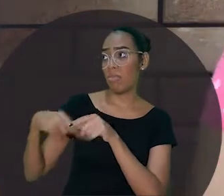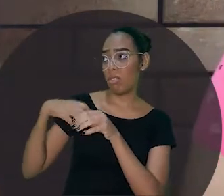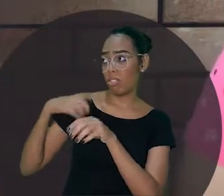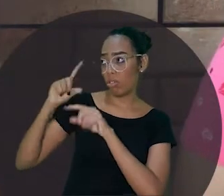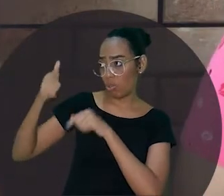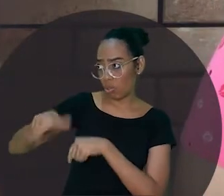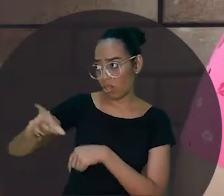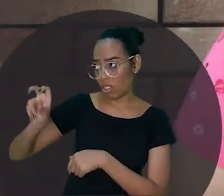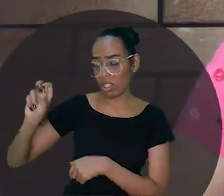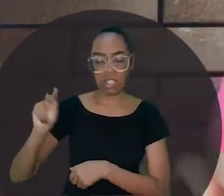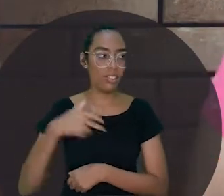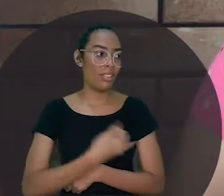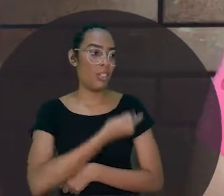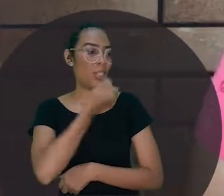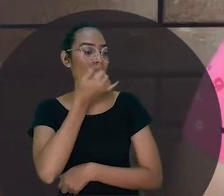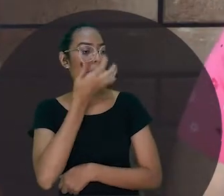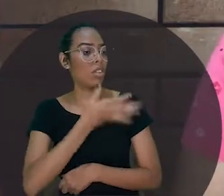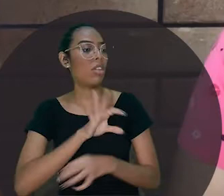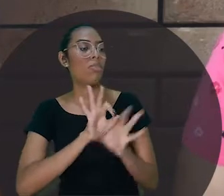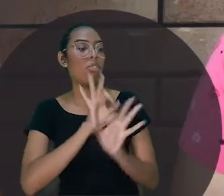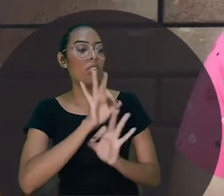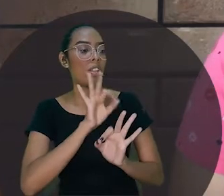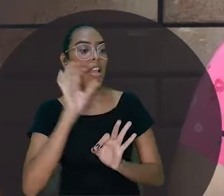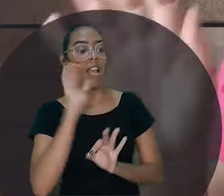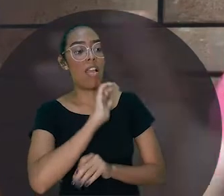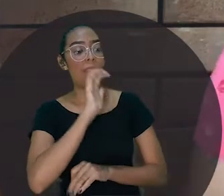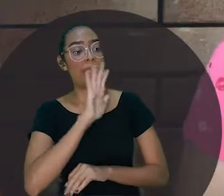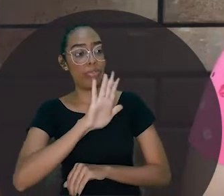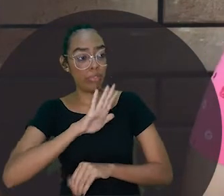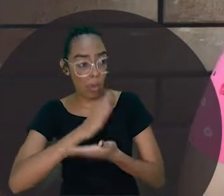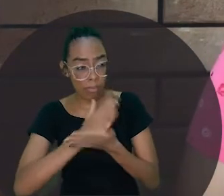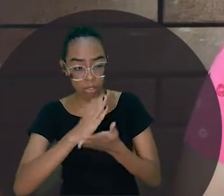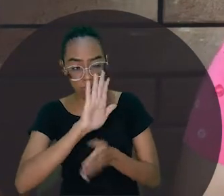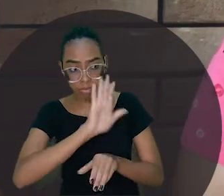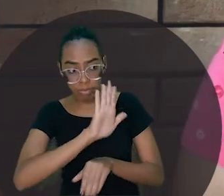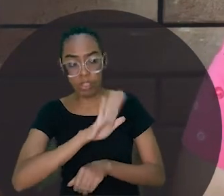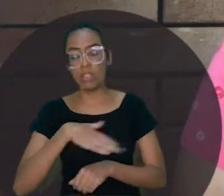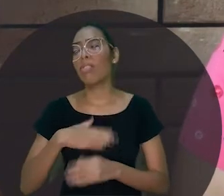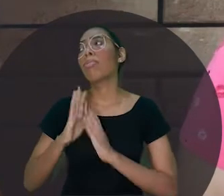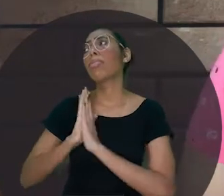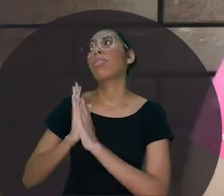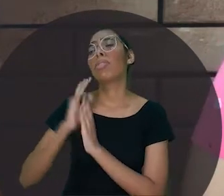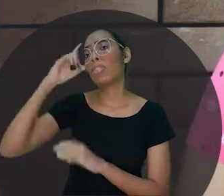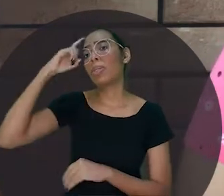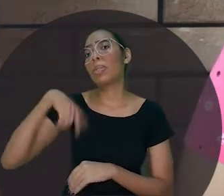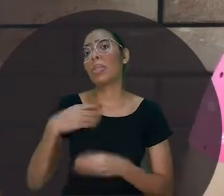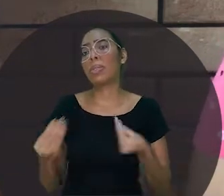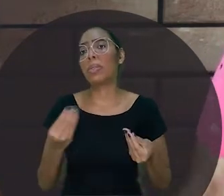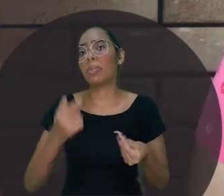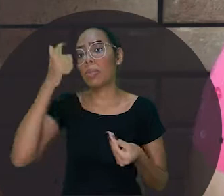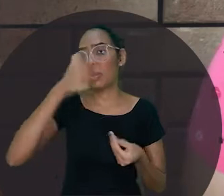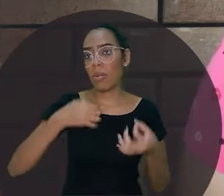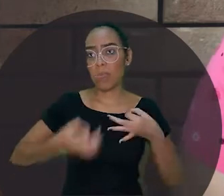Aí, depois, o senhor se amarra. Ah, não, dona onça, eu estou apressada, eu quero me amarrar logo. Porque já, já vai começar a ventania. Não, por favor, me